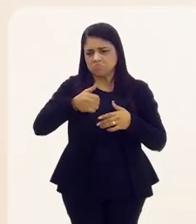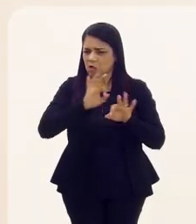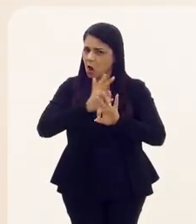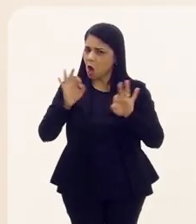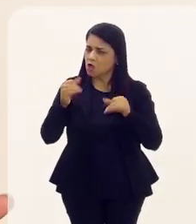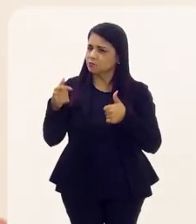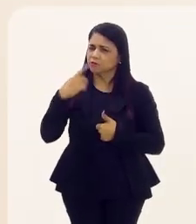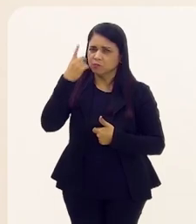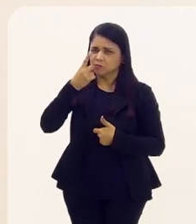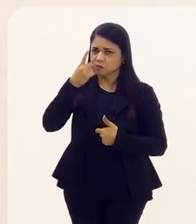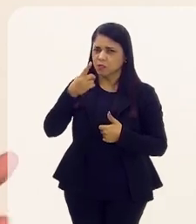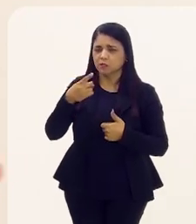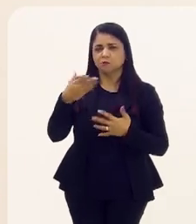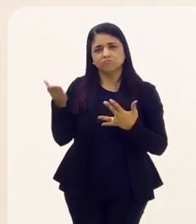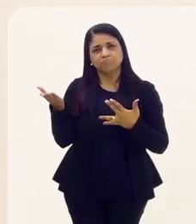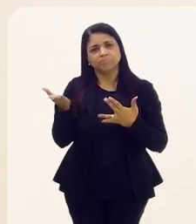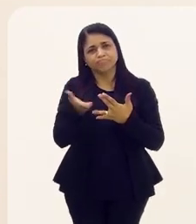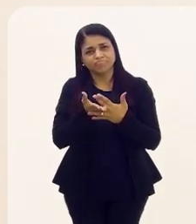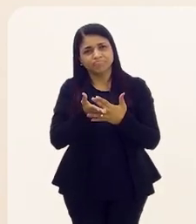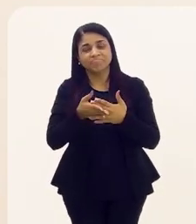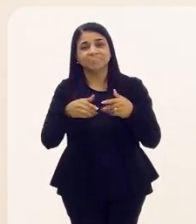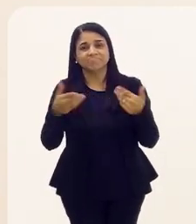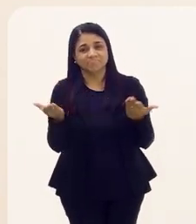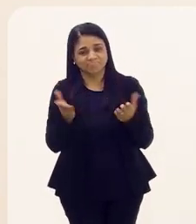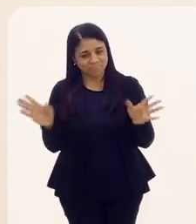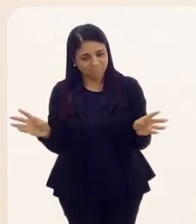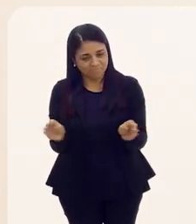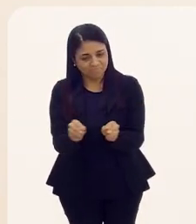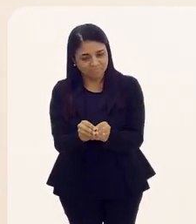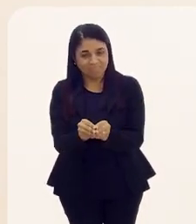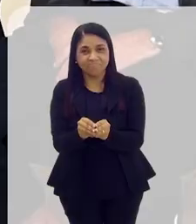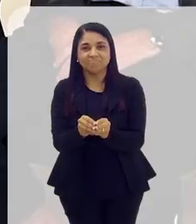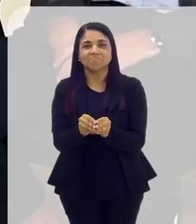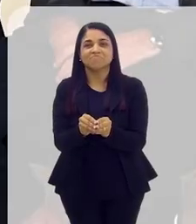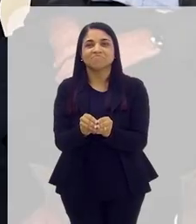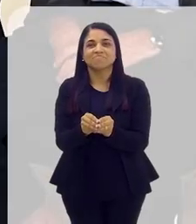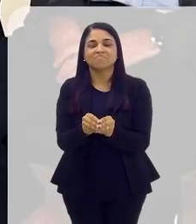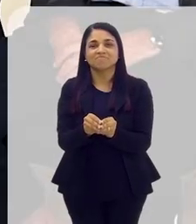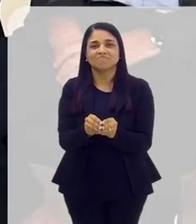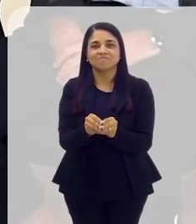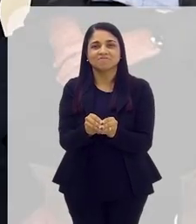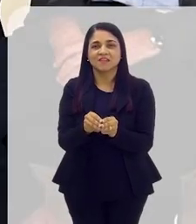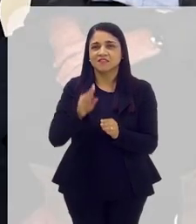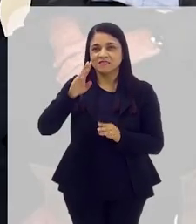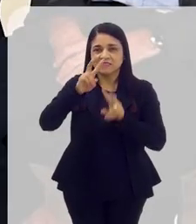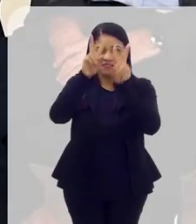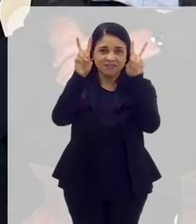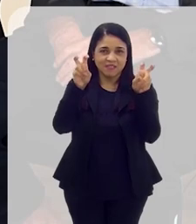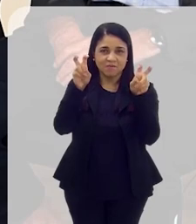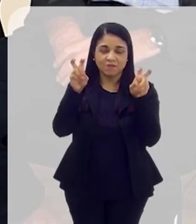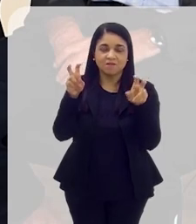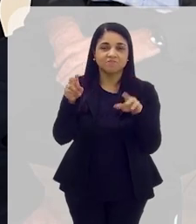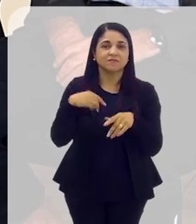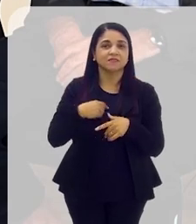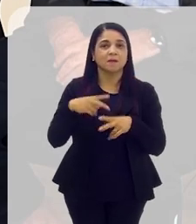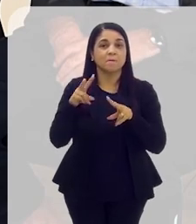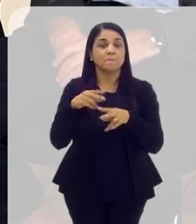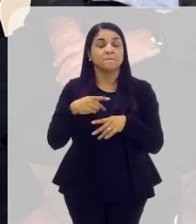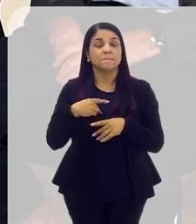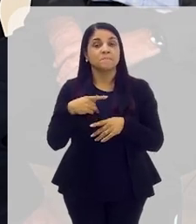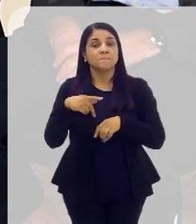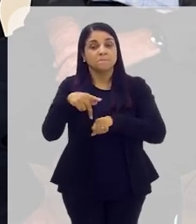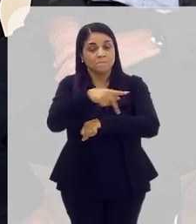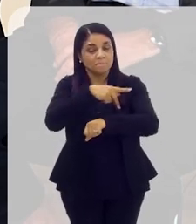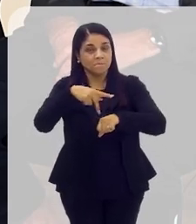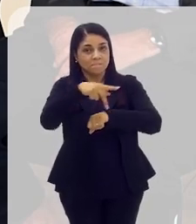excelente essa primeira parte aqui do nosso debate. A gente vai fechando aqui esse primeiro bloco com o tema da prestação